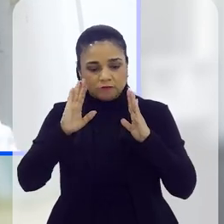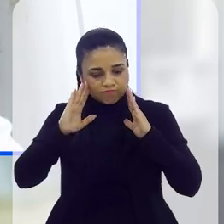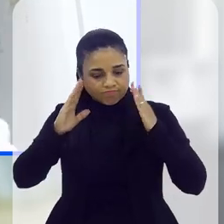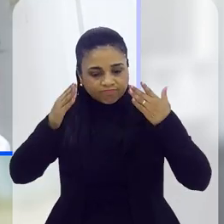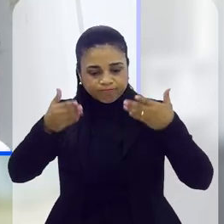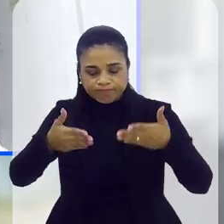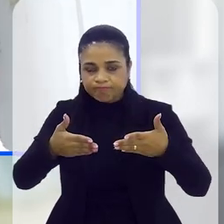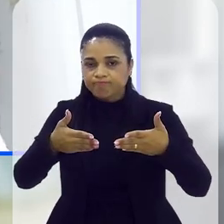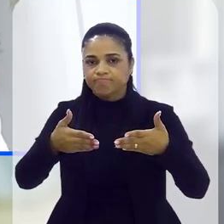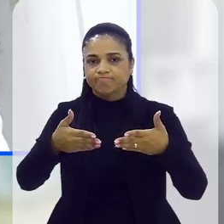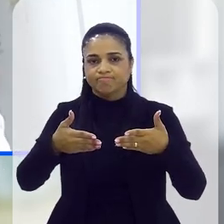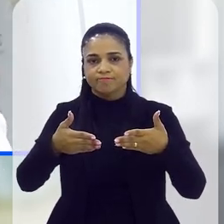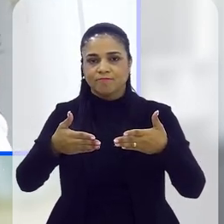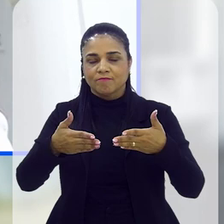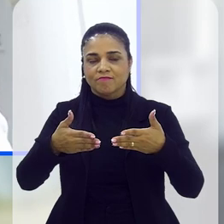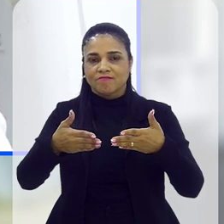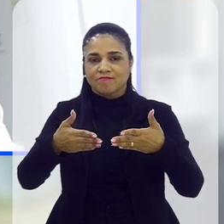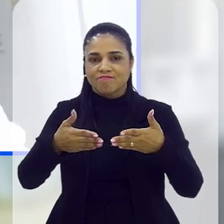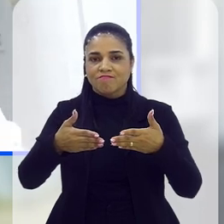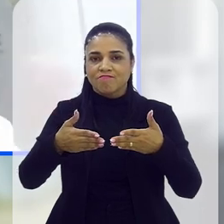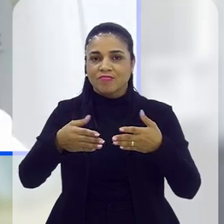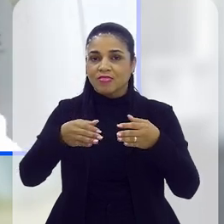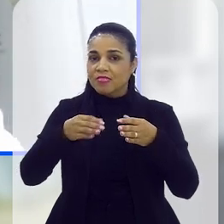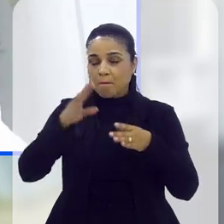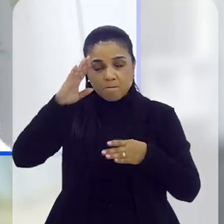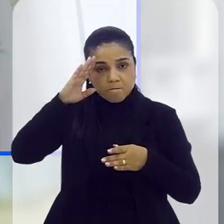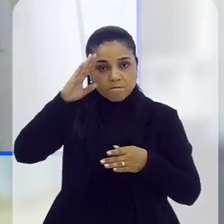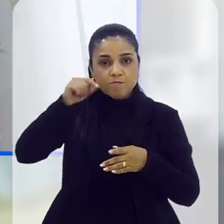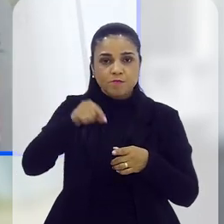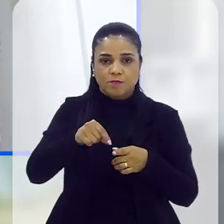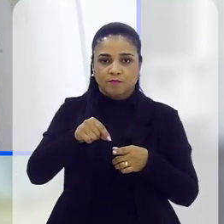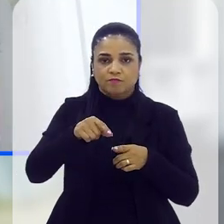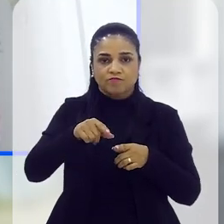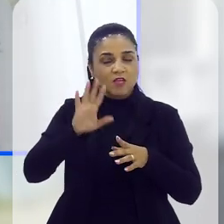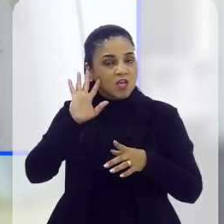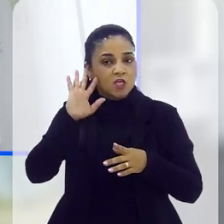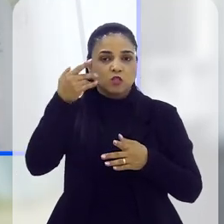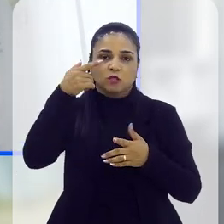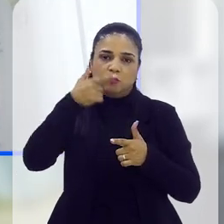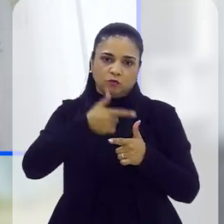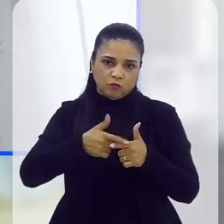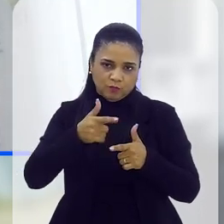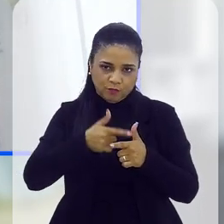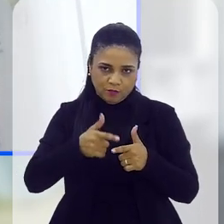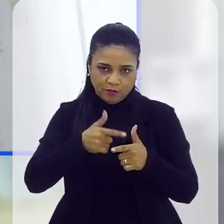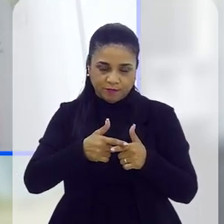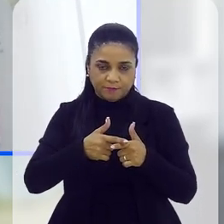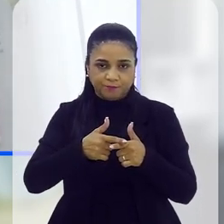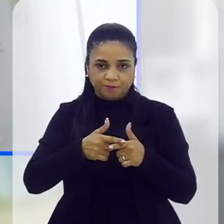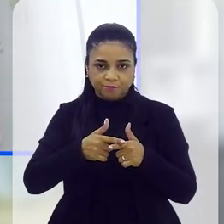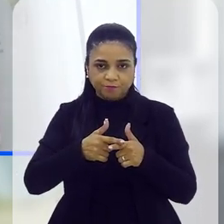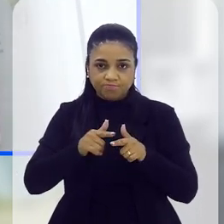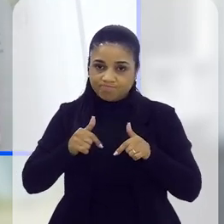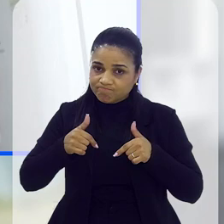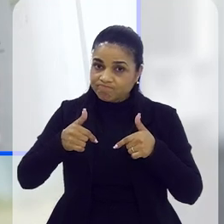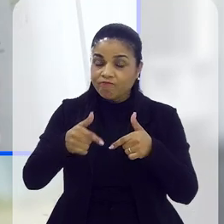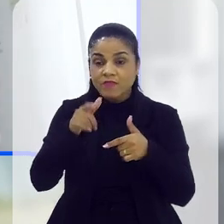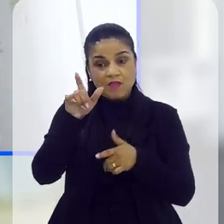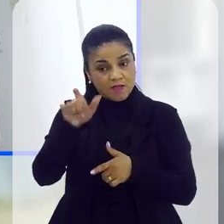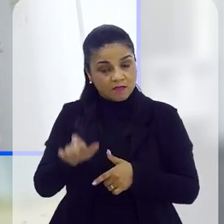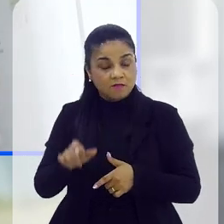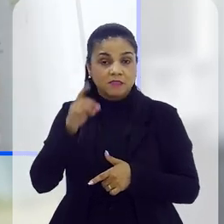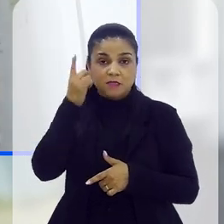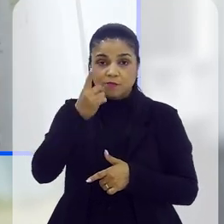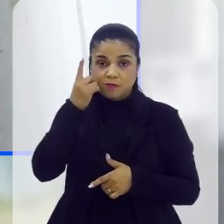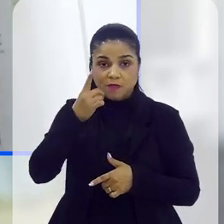volte o olhar para esse fenômeno e dê realmente prioridade à resolução desses casos, para que haja uma efetividade. A